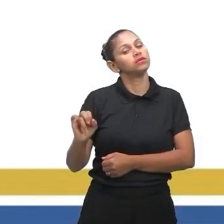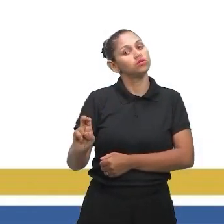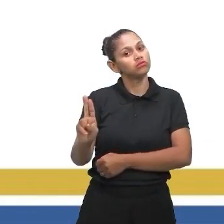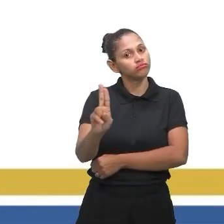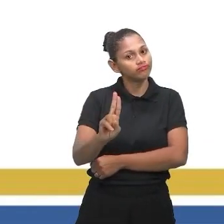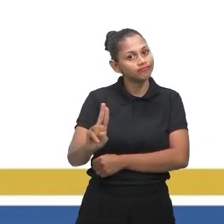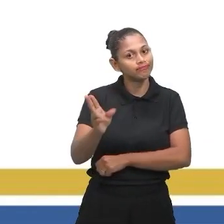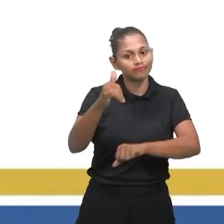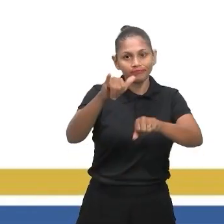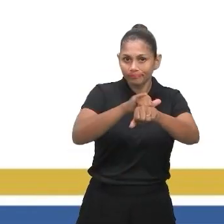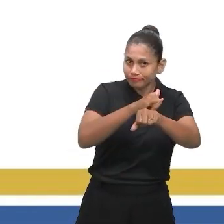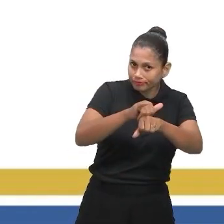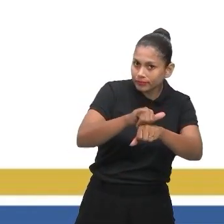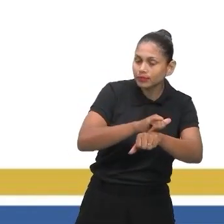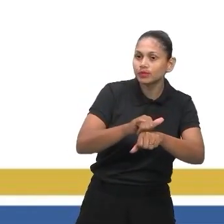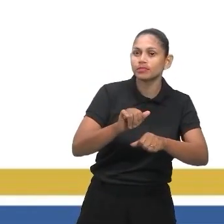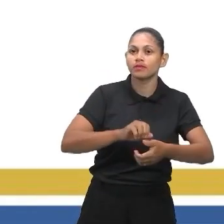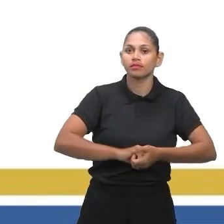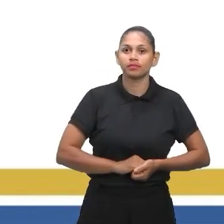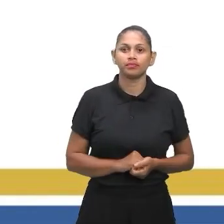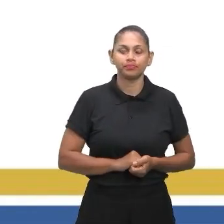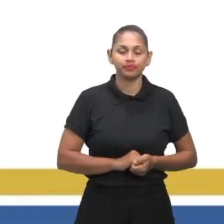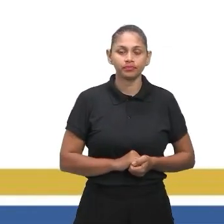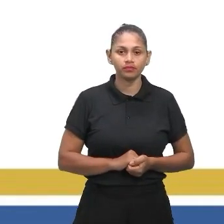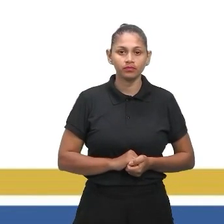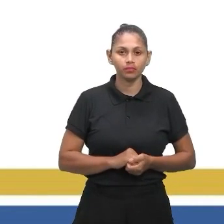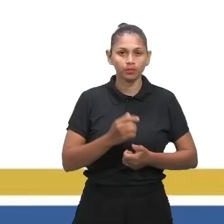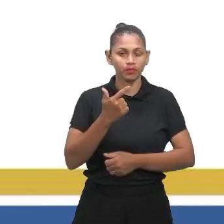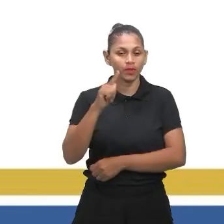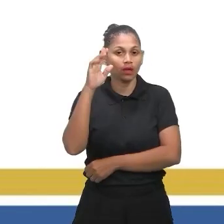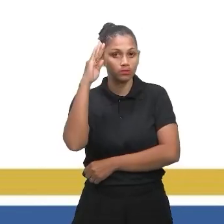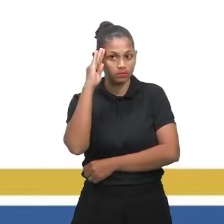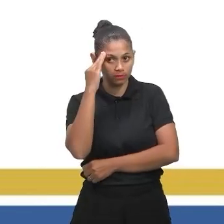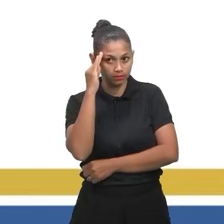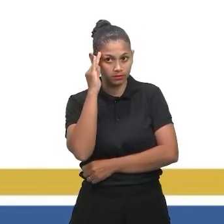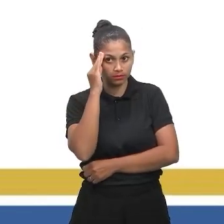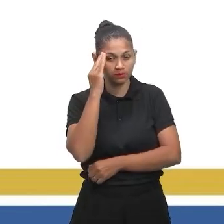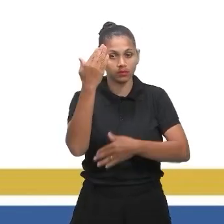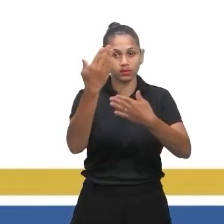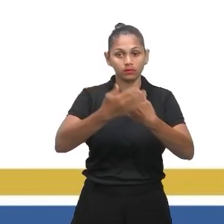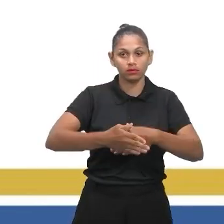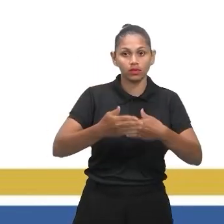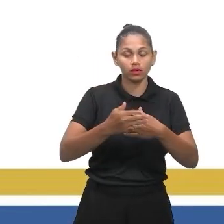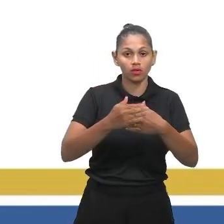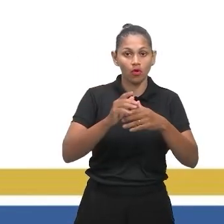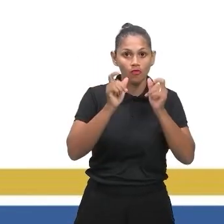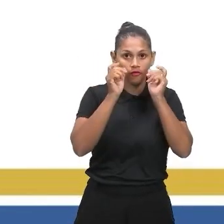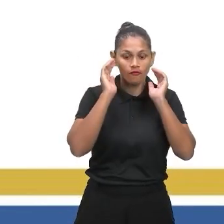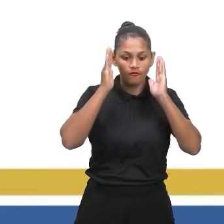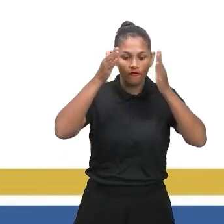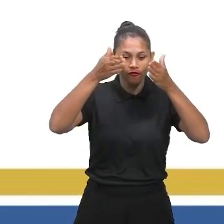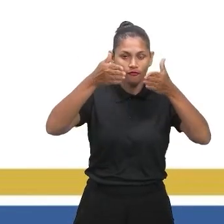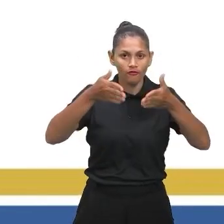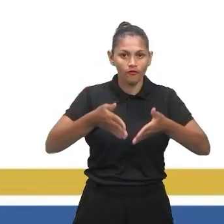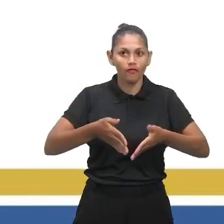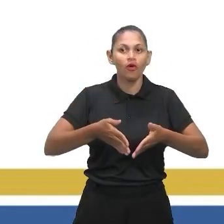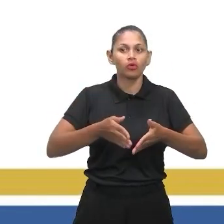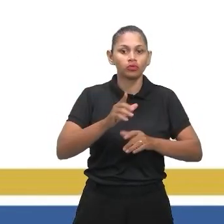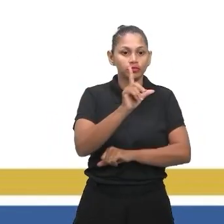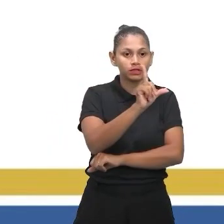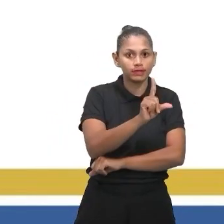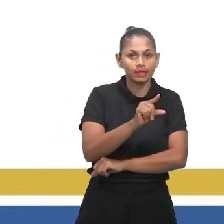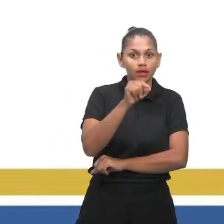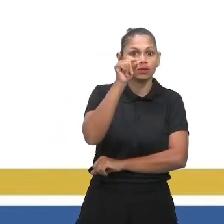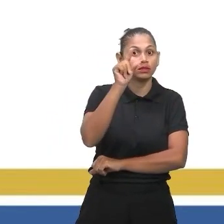estratégia importante aqui, para podermos entender, nessa prova do Enem, é ficar de olho nas alternativas, pois os valores numéricos ou